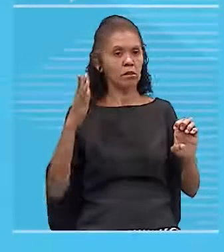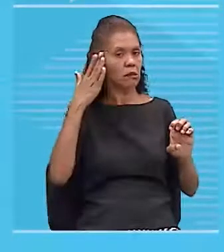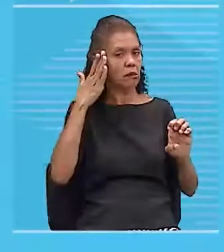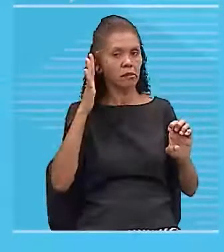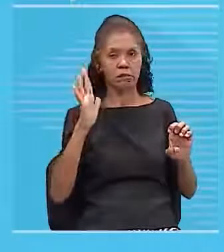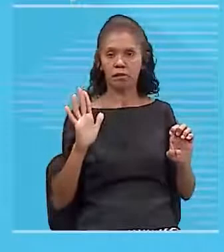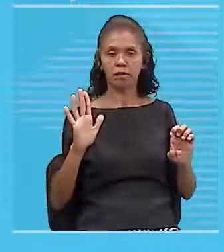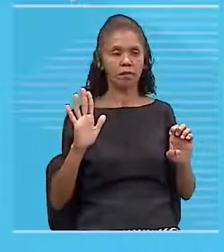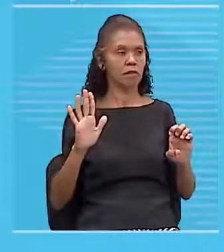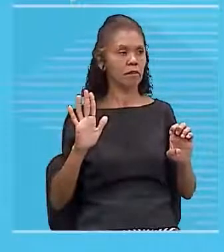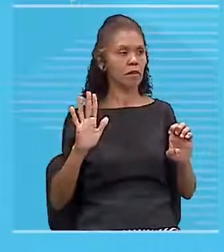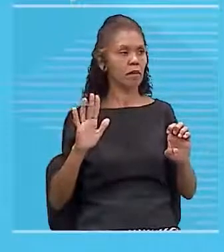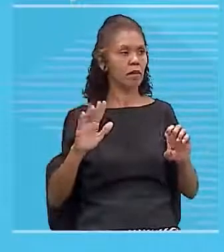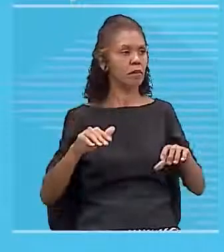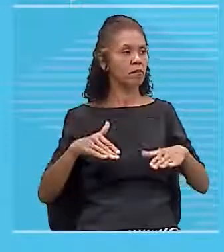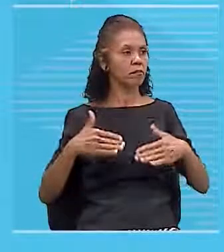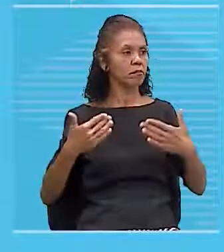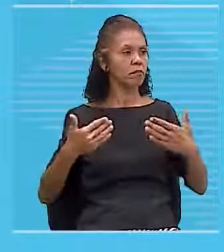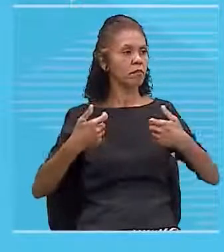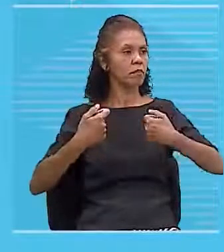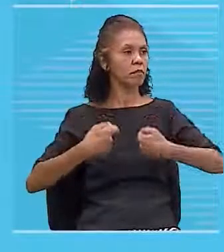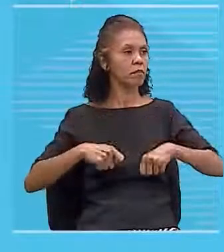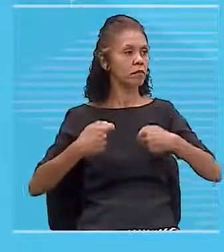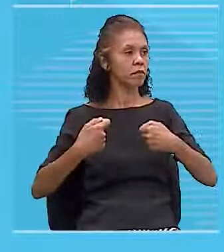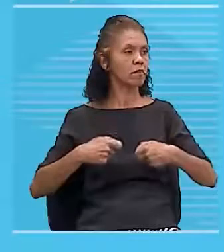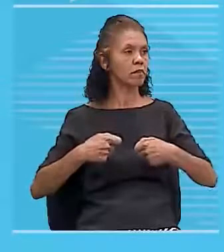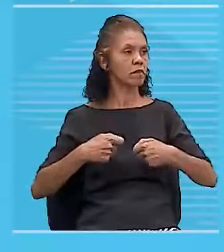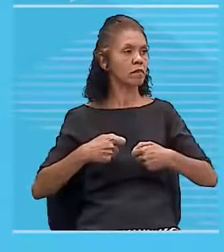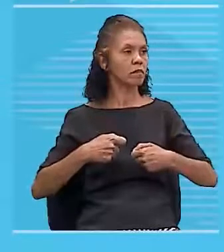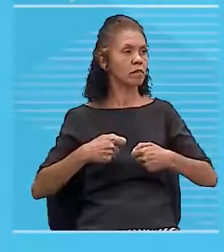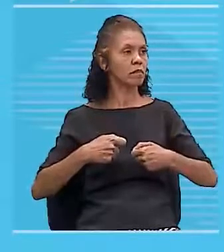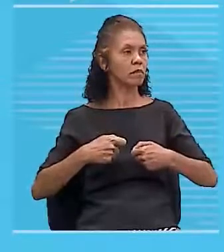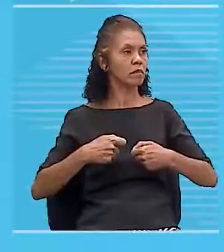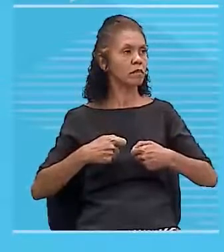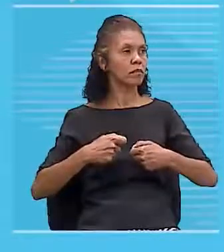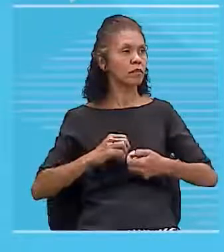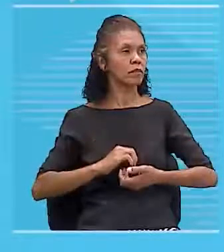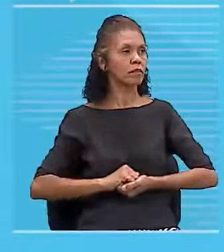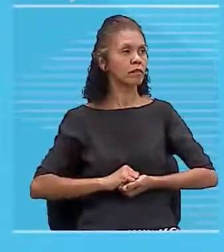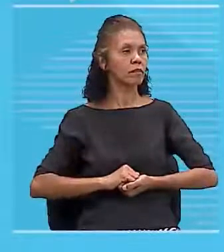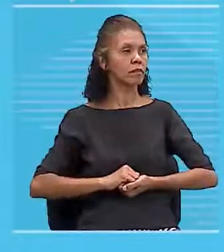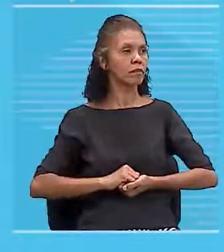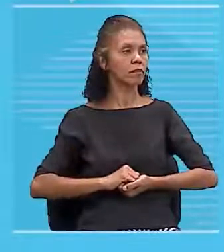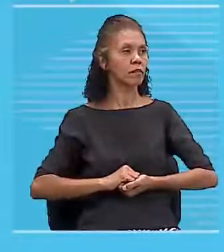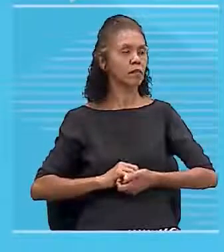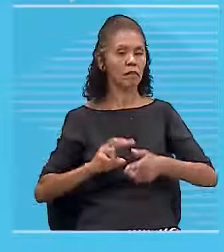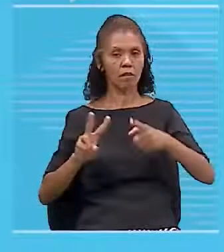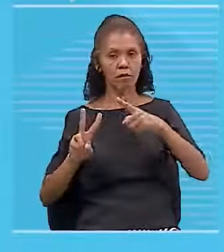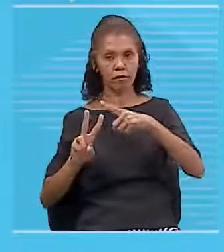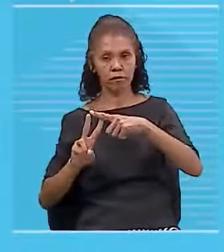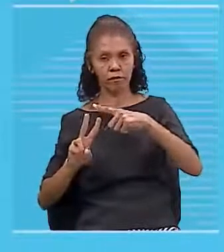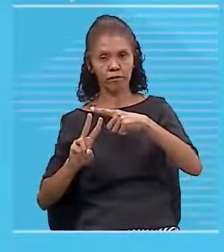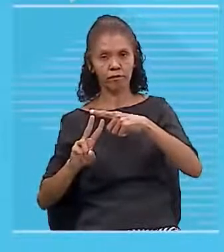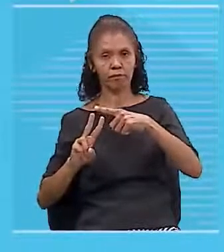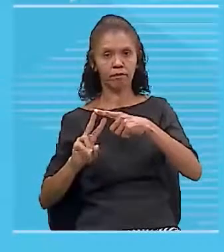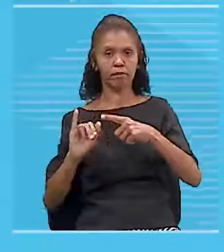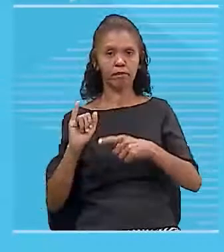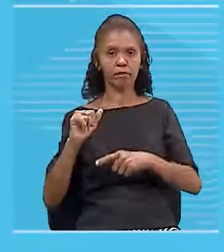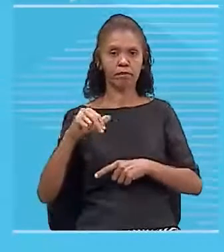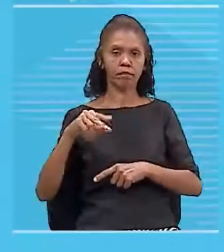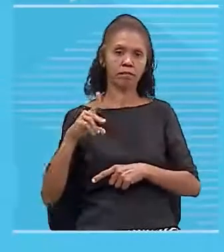Então, eu preciso, eu preciso do vetor indução magnética